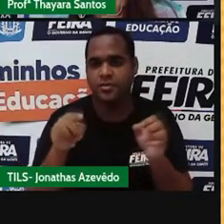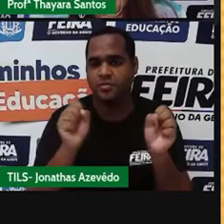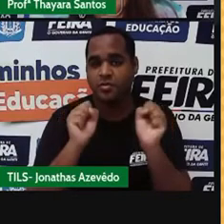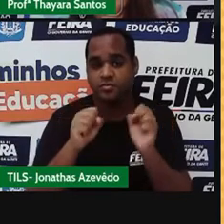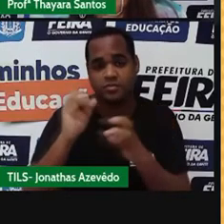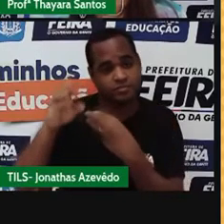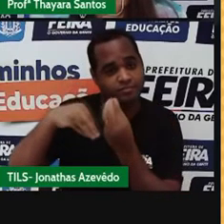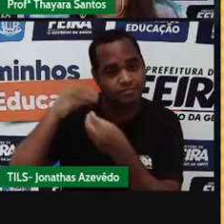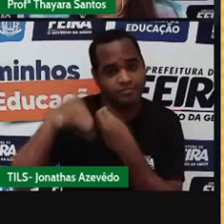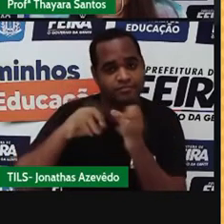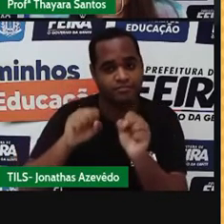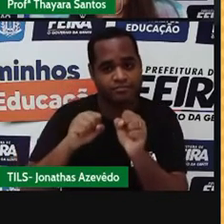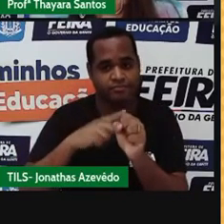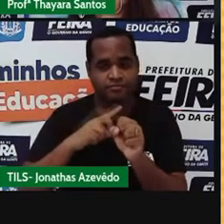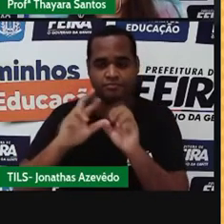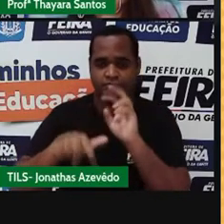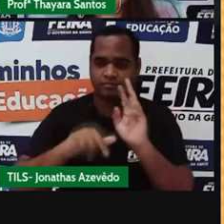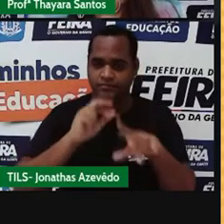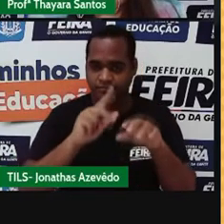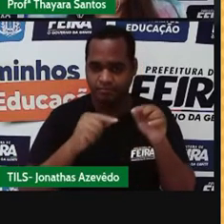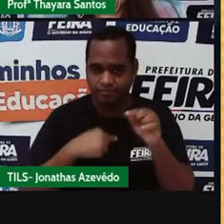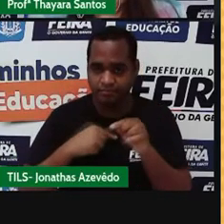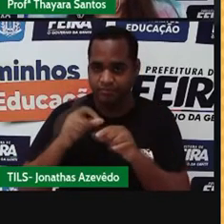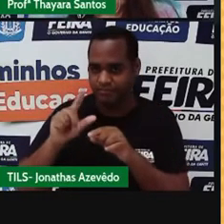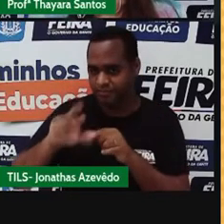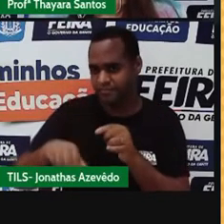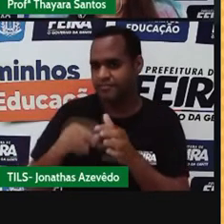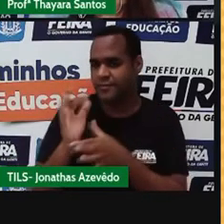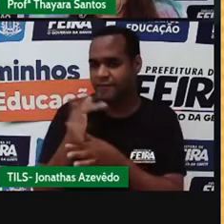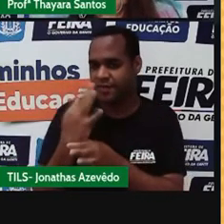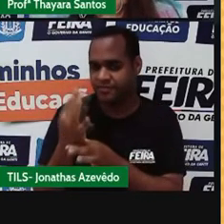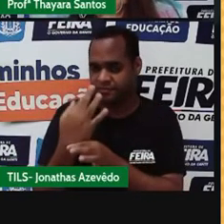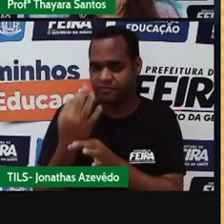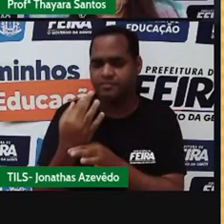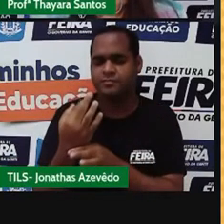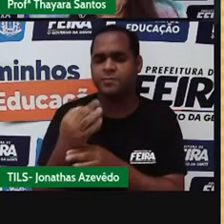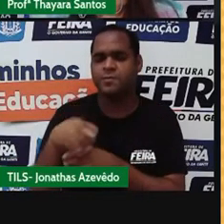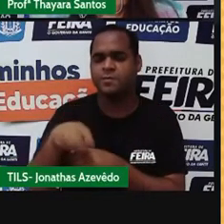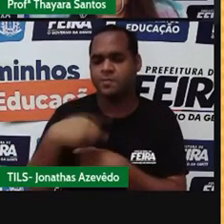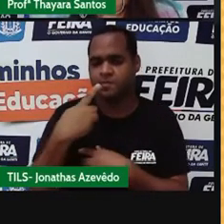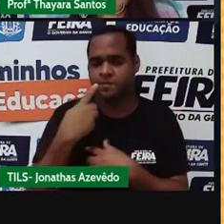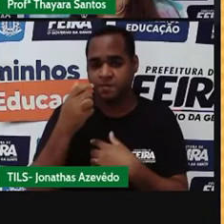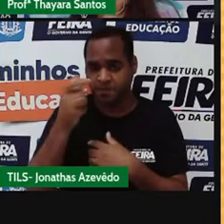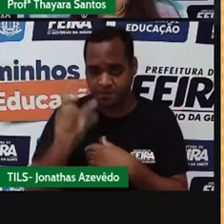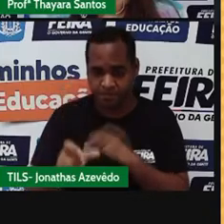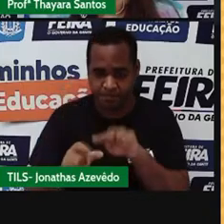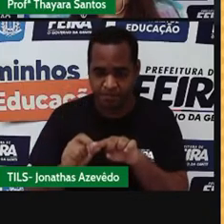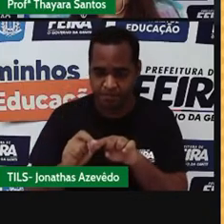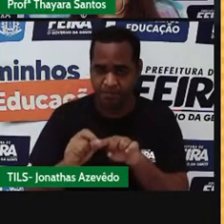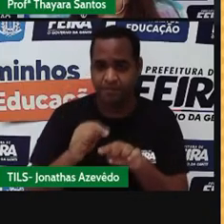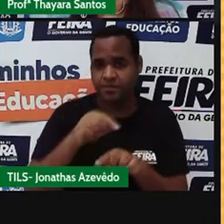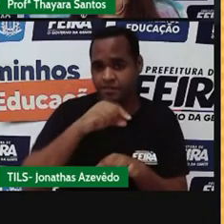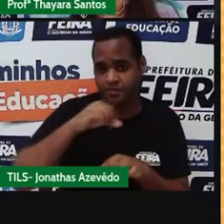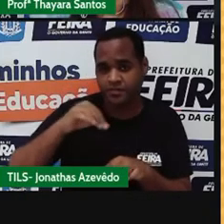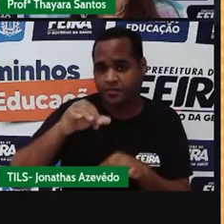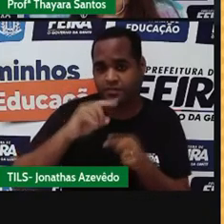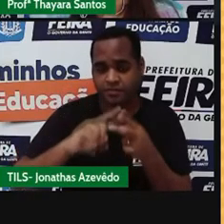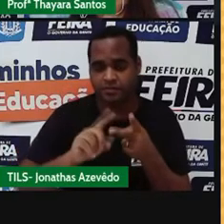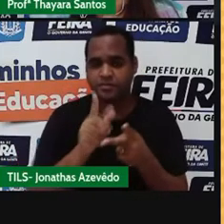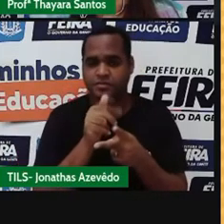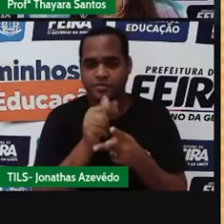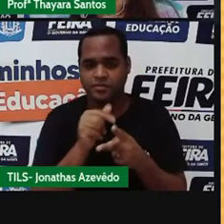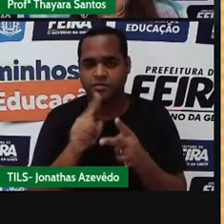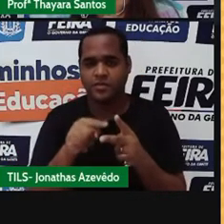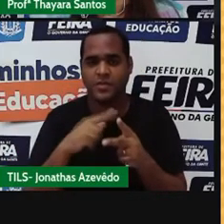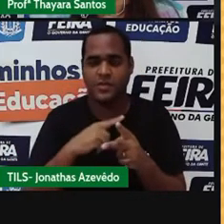substâncias em diferentes estados da matéria. Como vimos no exemplo do sal e da água, a água